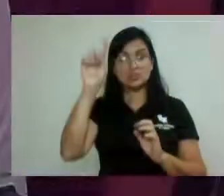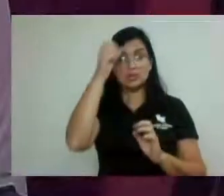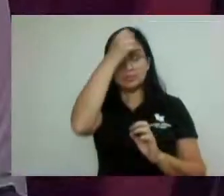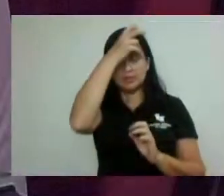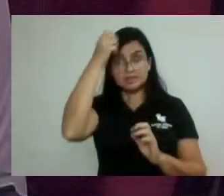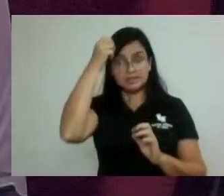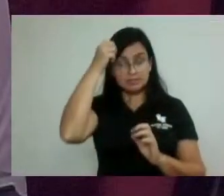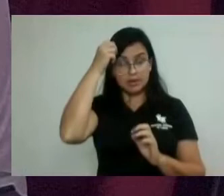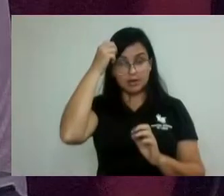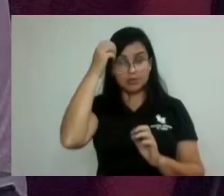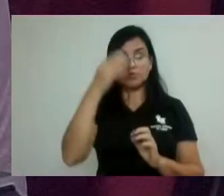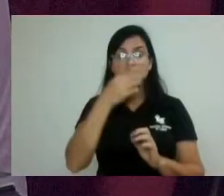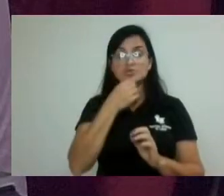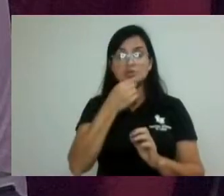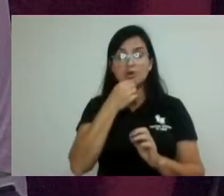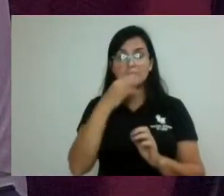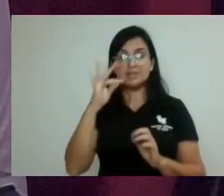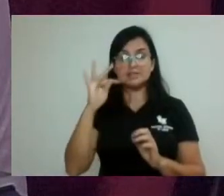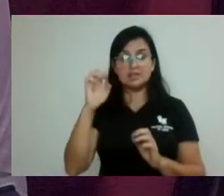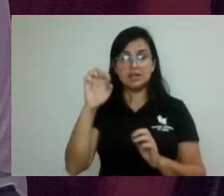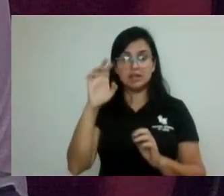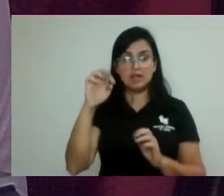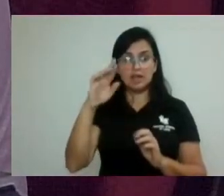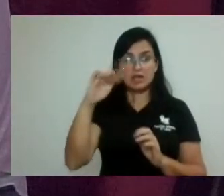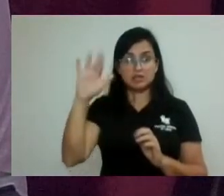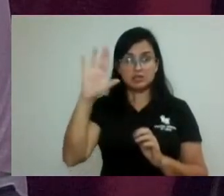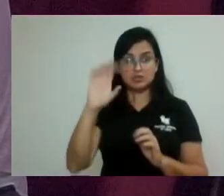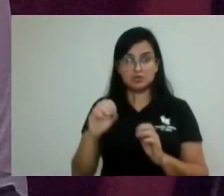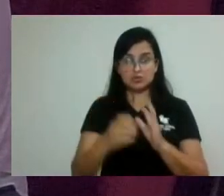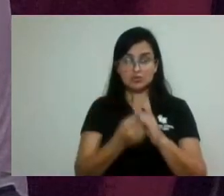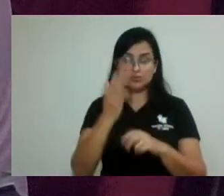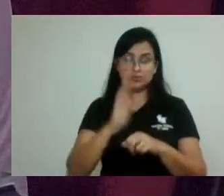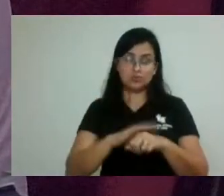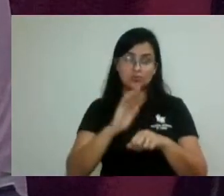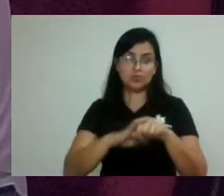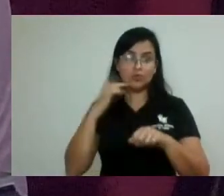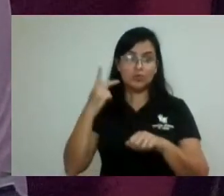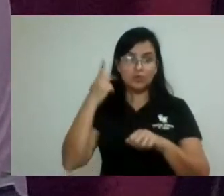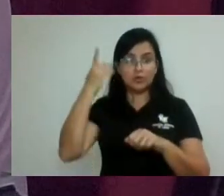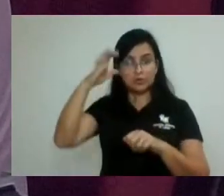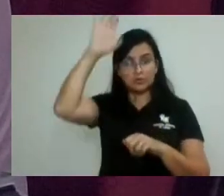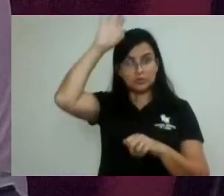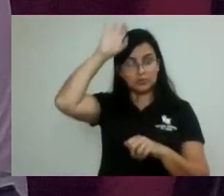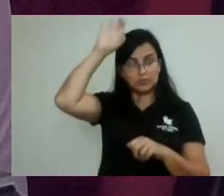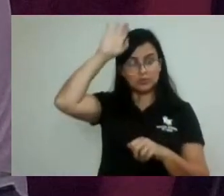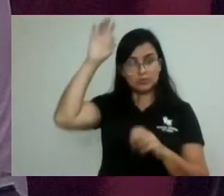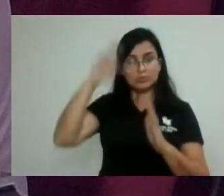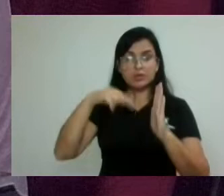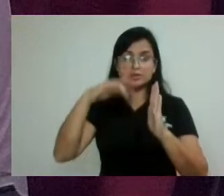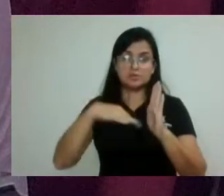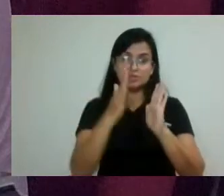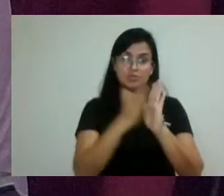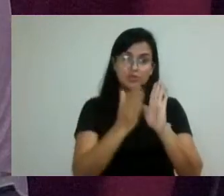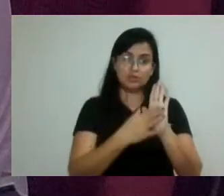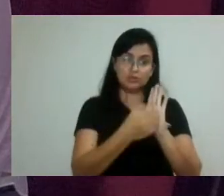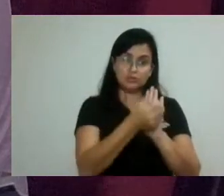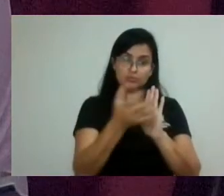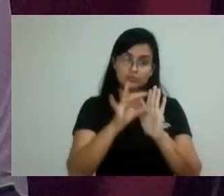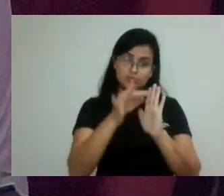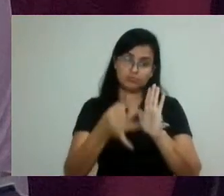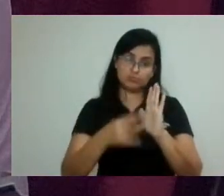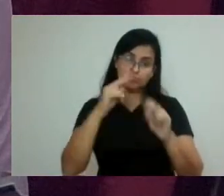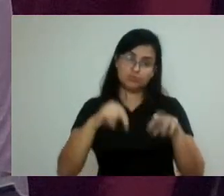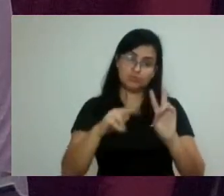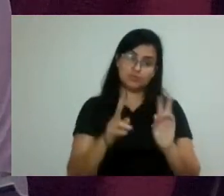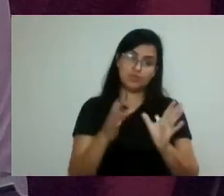Proposição para a lei 140-2000, de Autoria do Vereador Wagner de Oliveira. Parecer já lido, coro, maioria simples, observação, comissão de redação, projeto em encontro sem